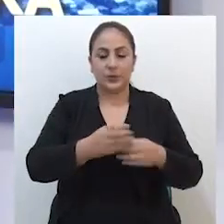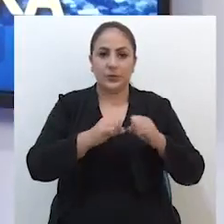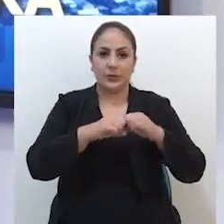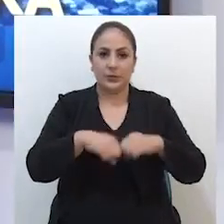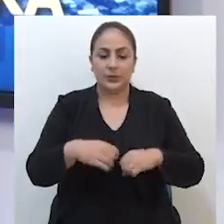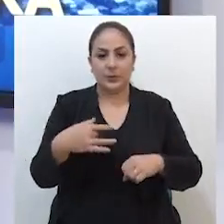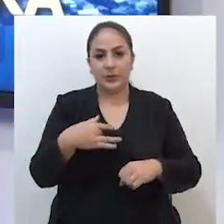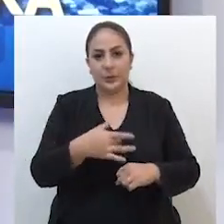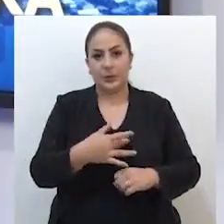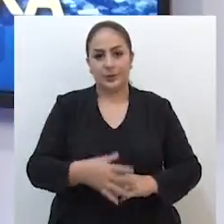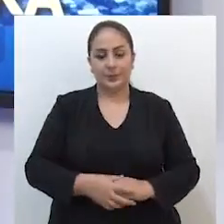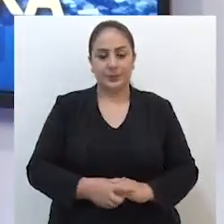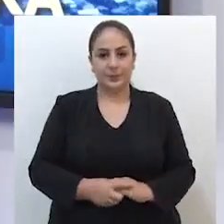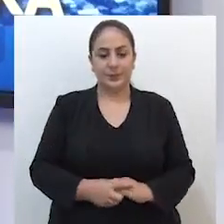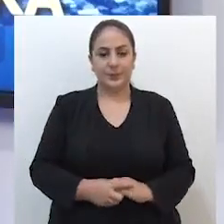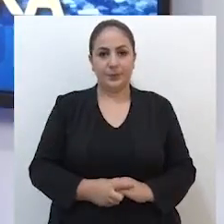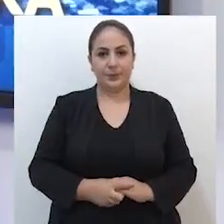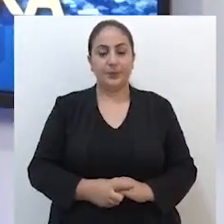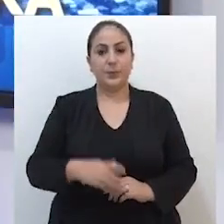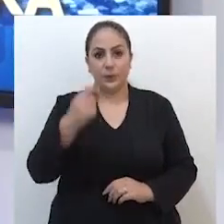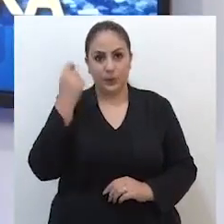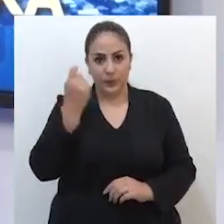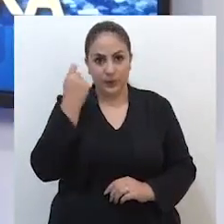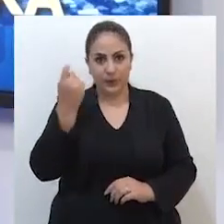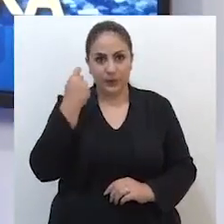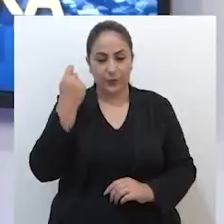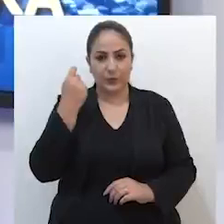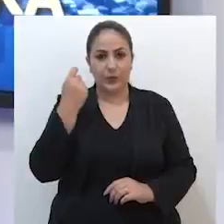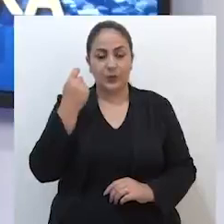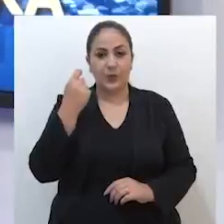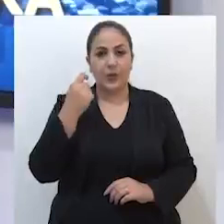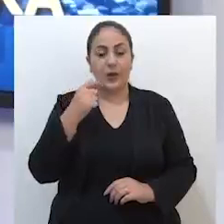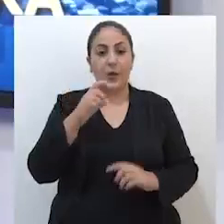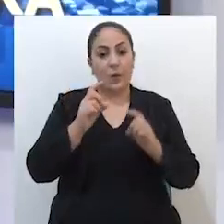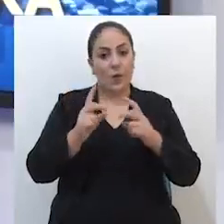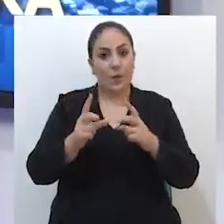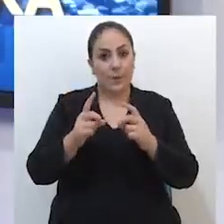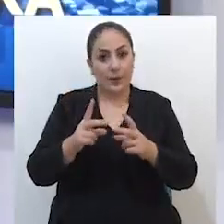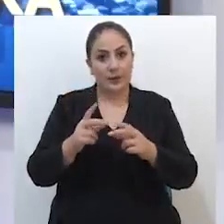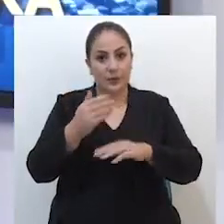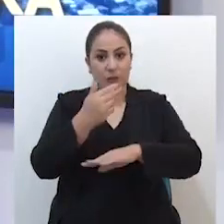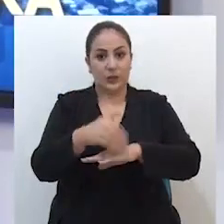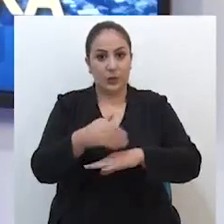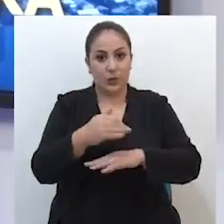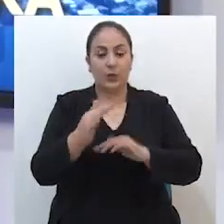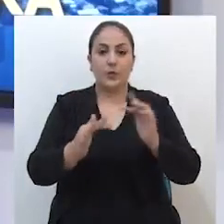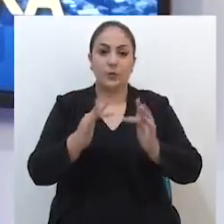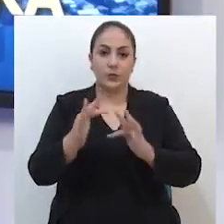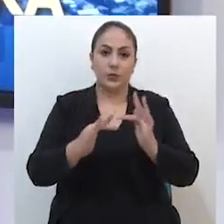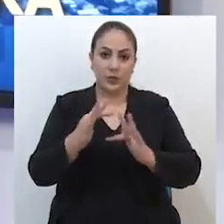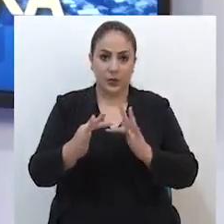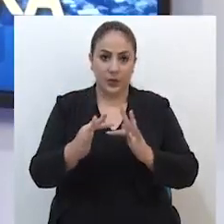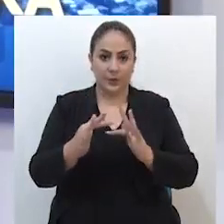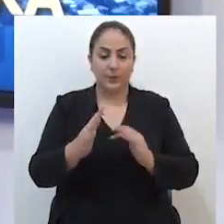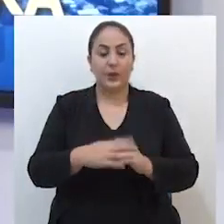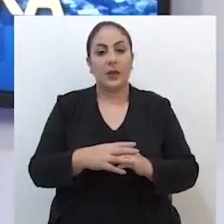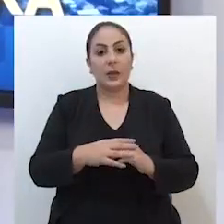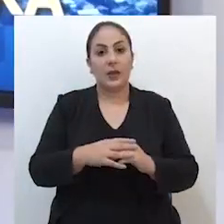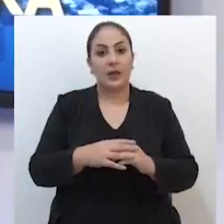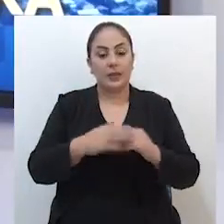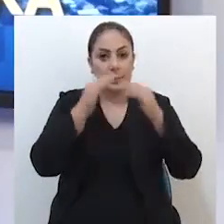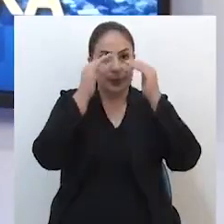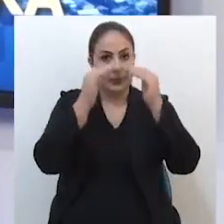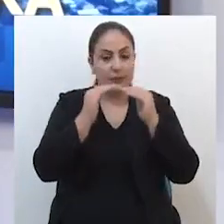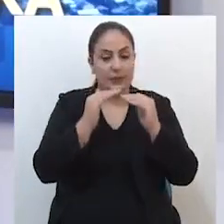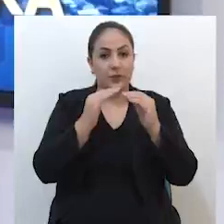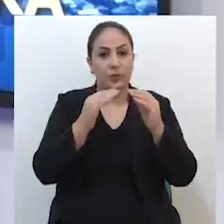atendimento do sistema de saúde. No Rio Grande do Sul, o comércio varejista de rua deve funcionar seguindo